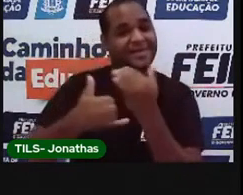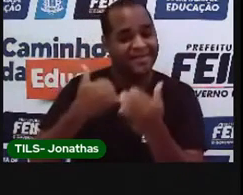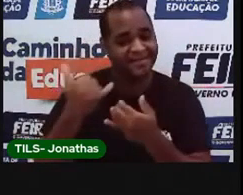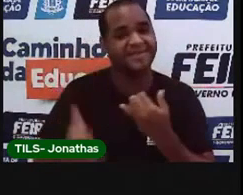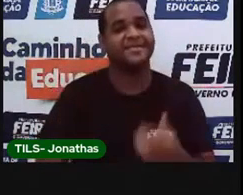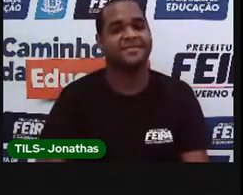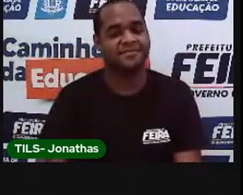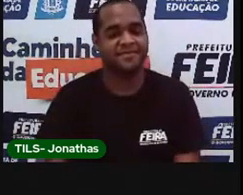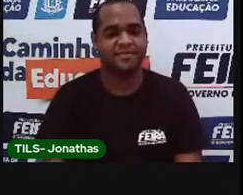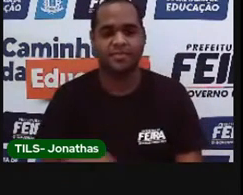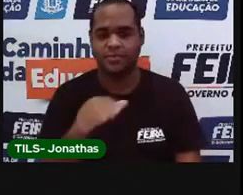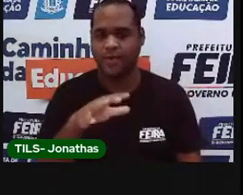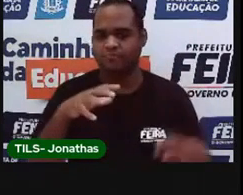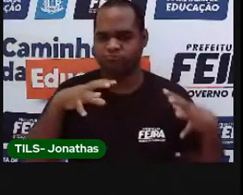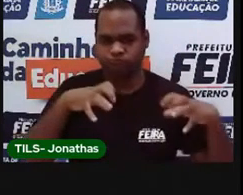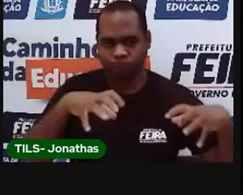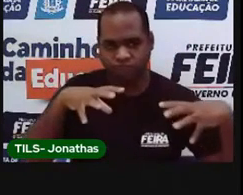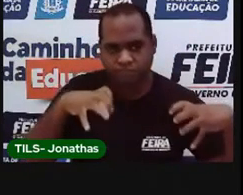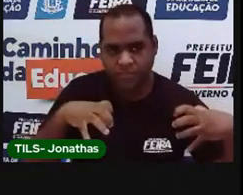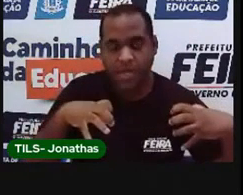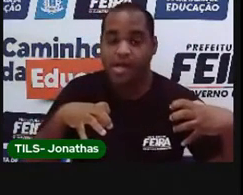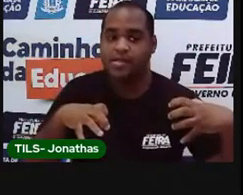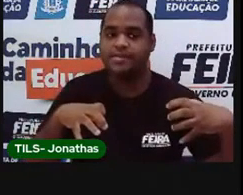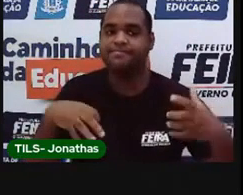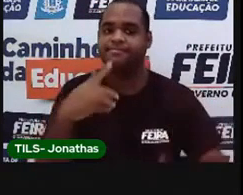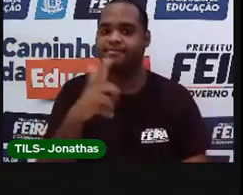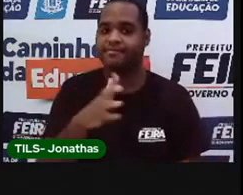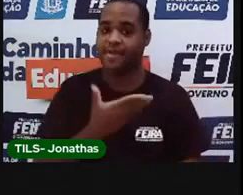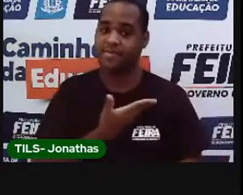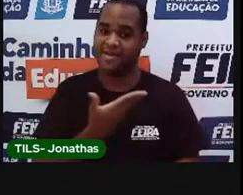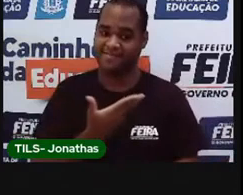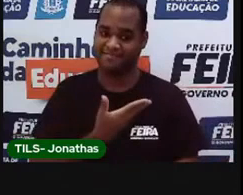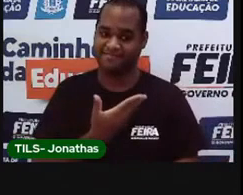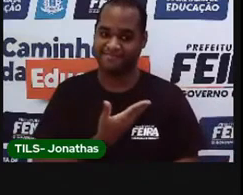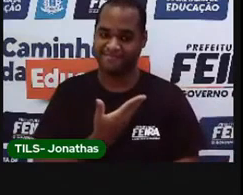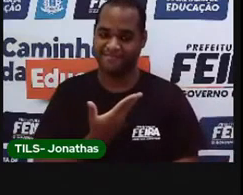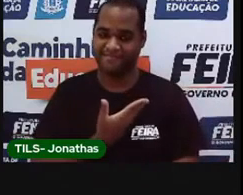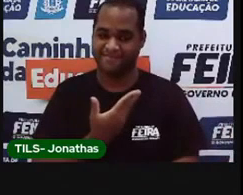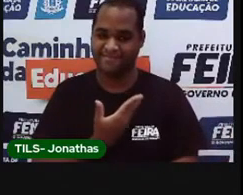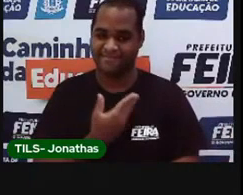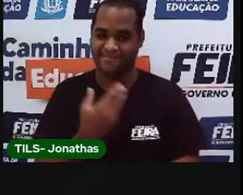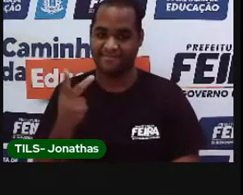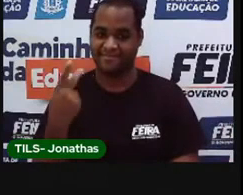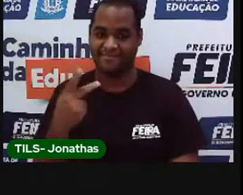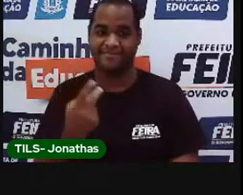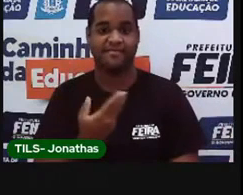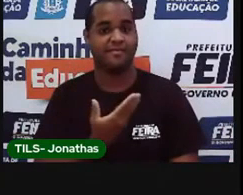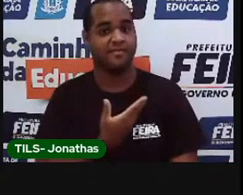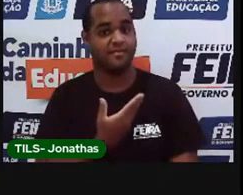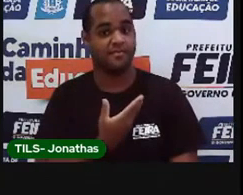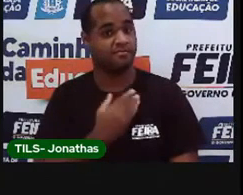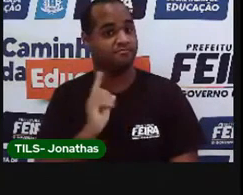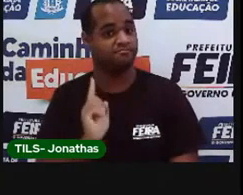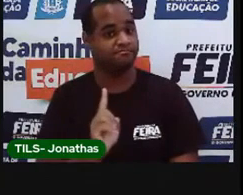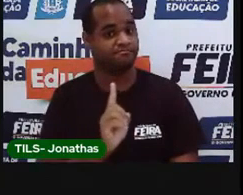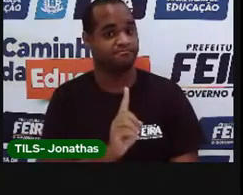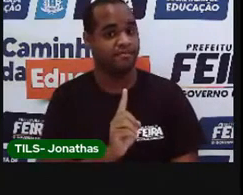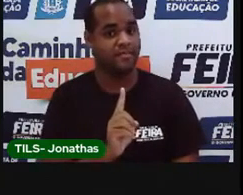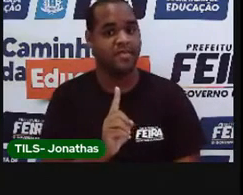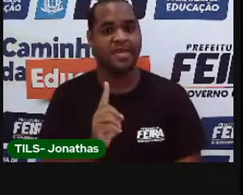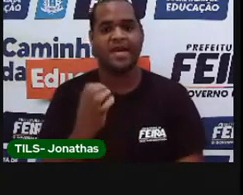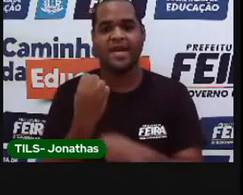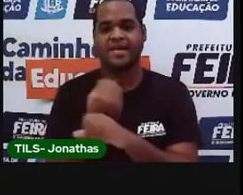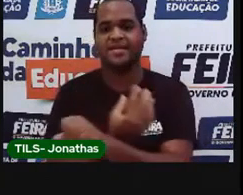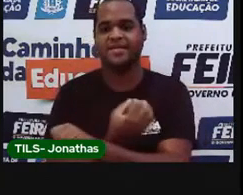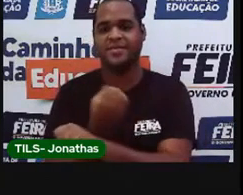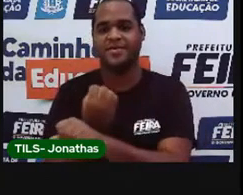temos os monstrinhos. E a amiga do monstrinho. Certo? Aí a amiga trouxe as